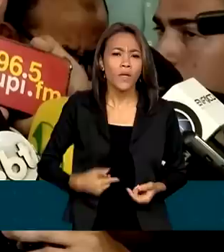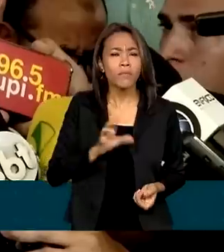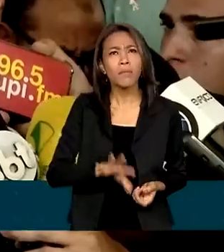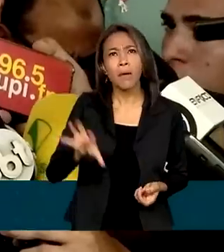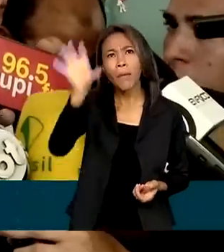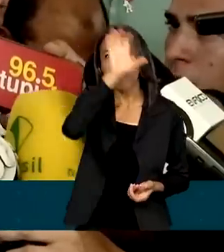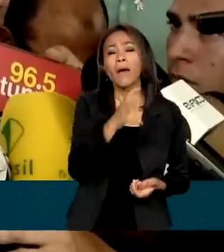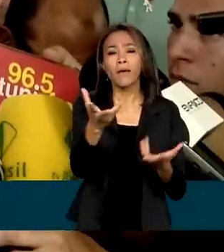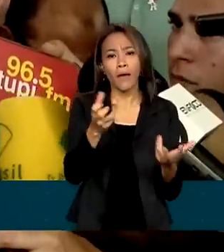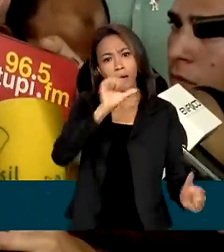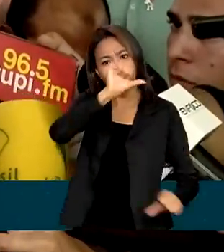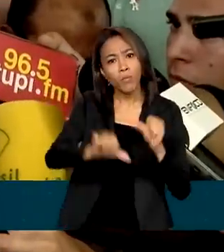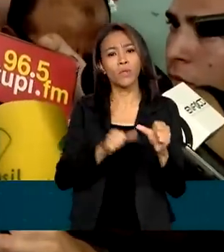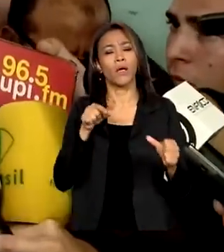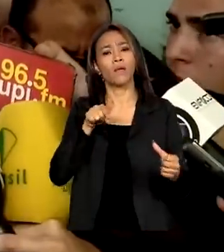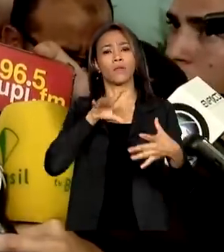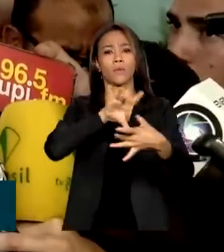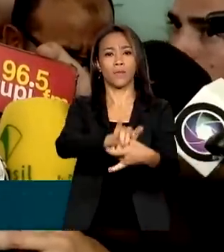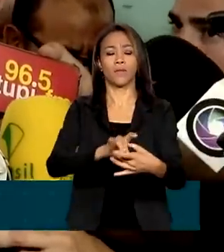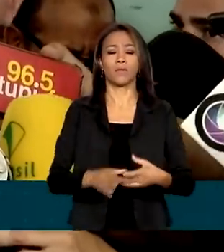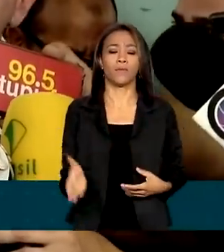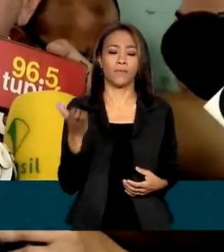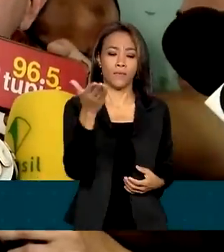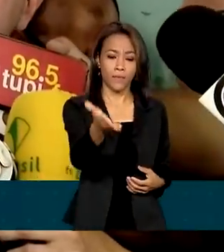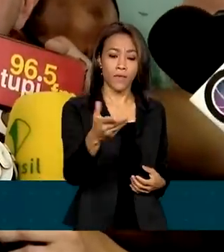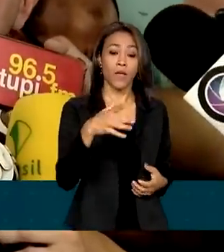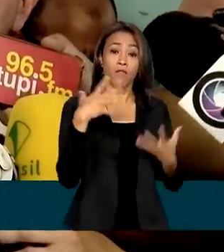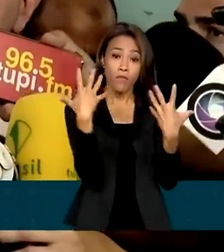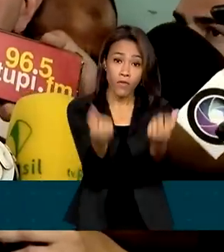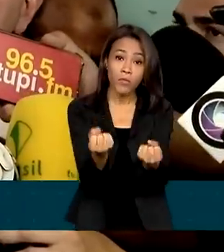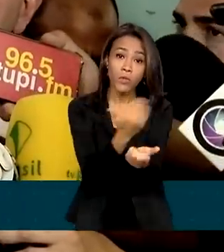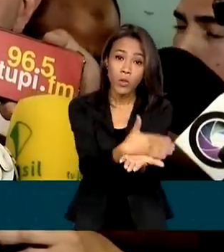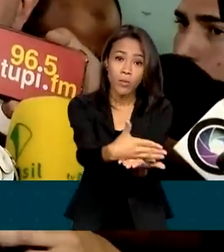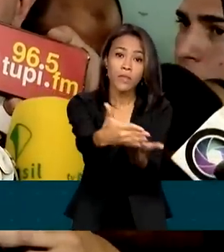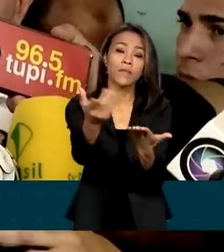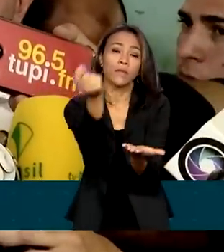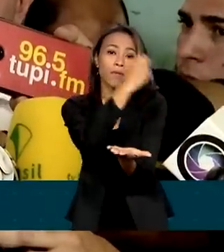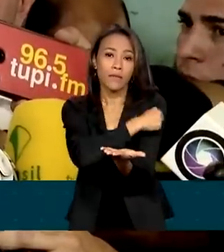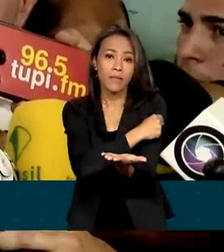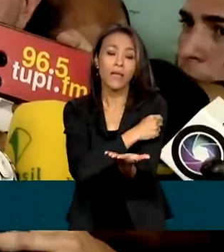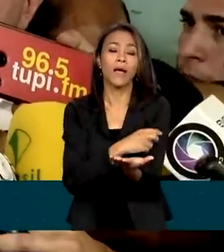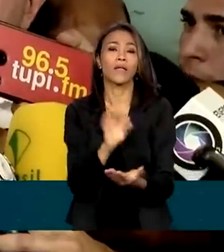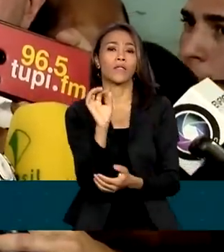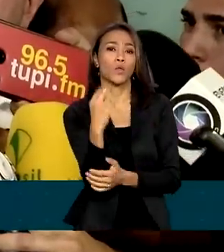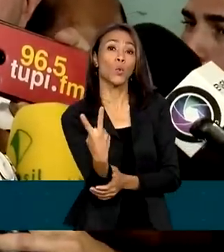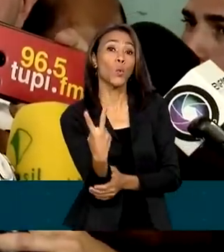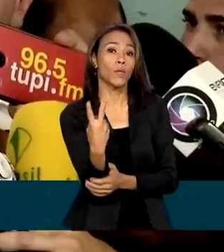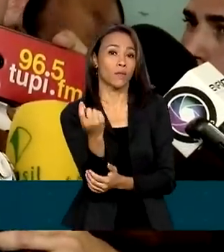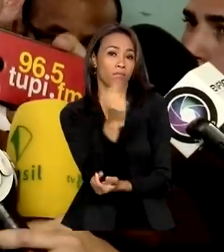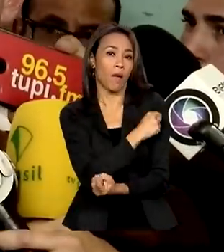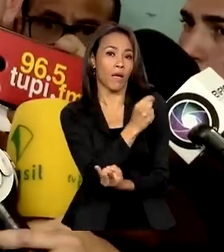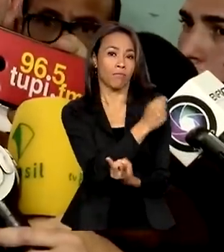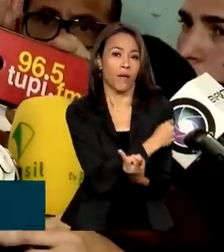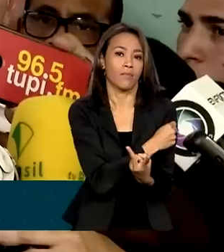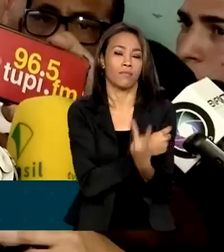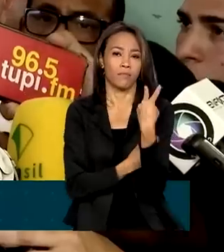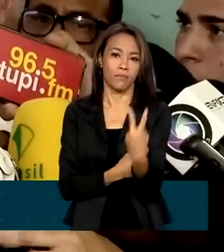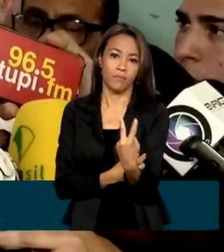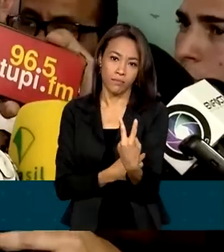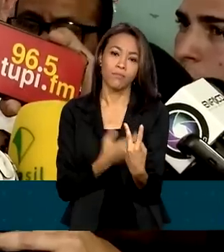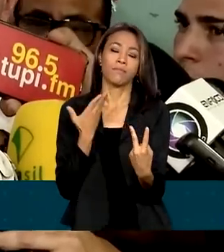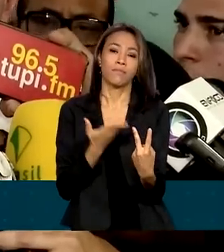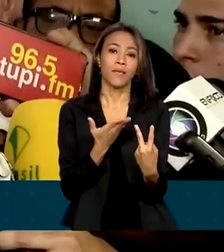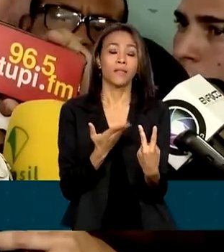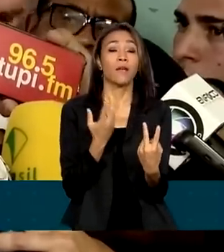quadro. No dia 27 de fevereiro, gente começa a vacinar com a vacina bivalente a população que está indicada para receber essa